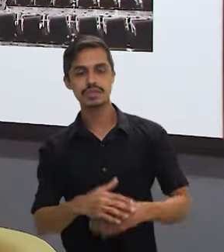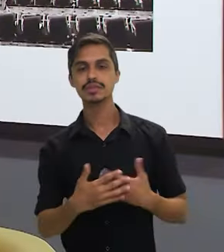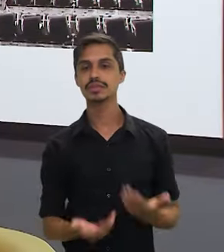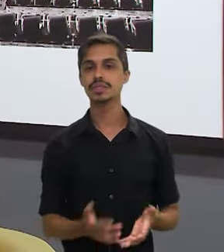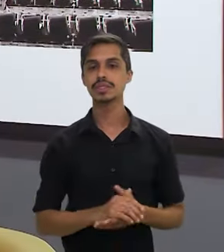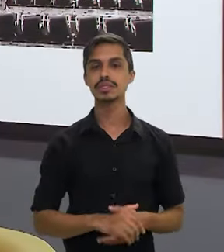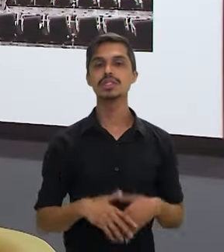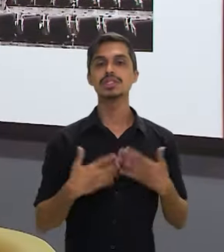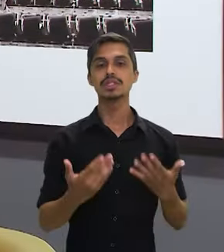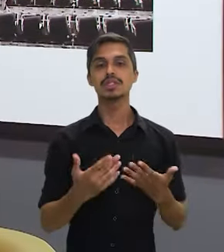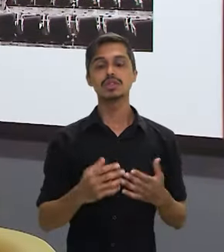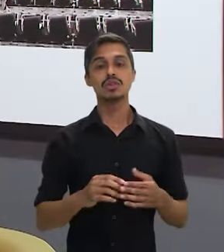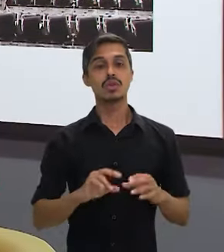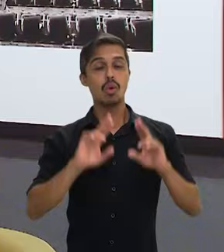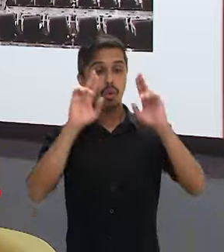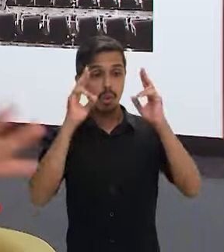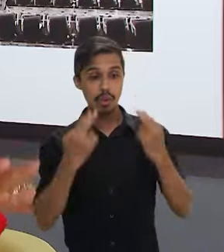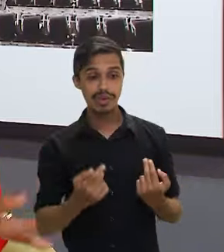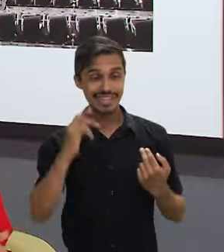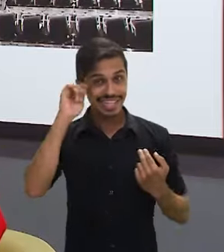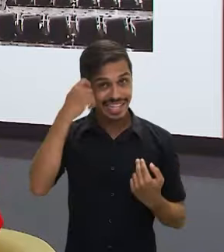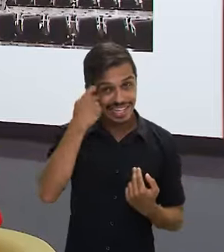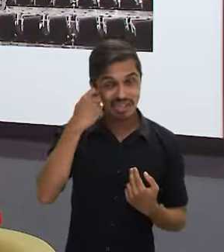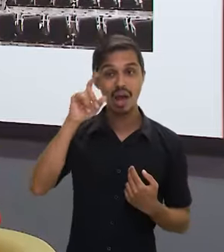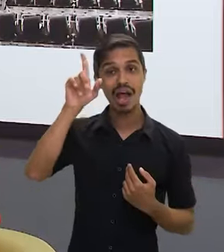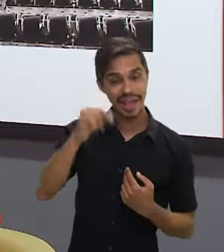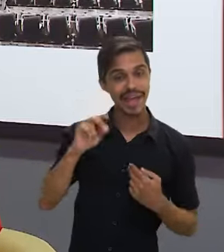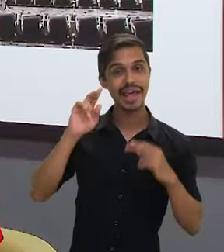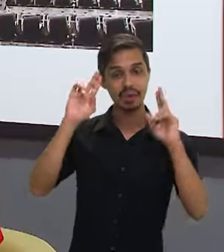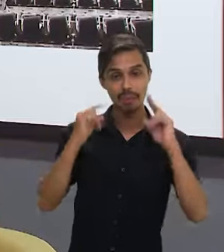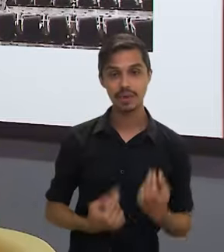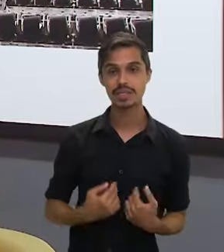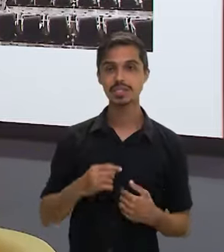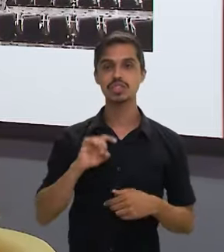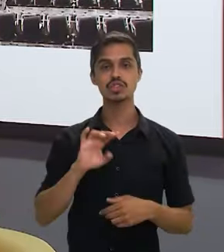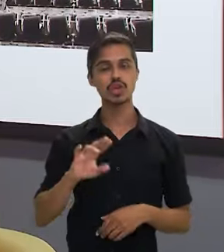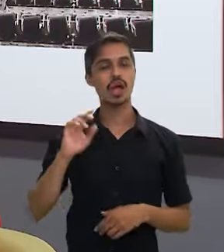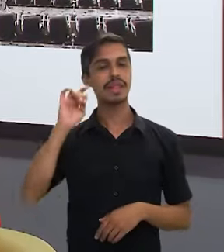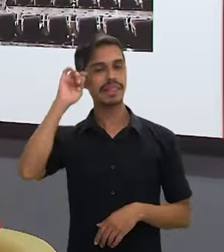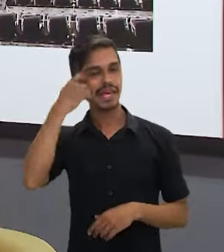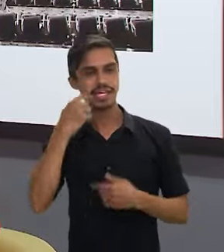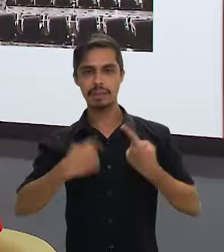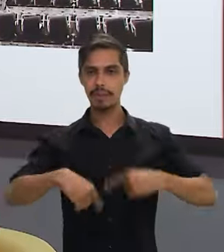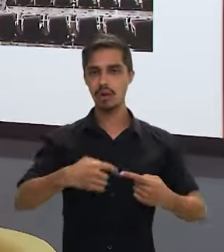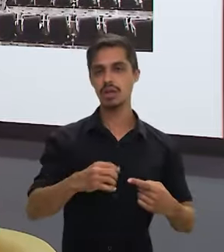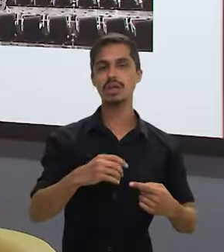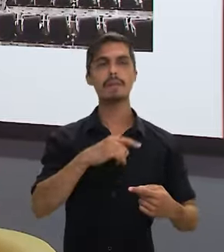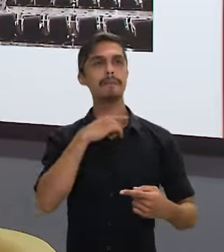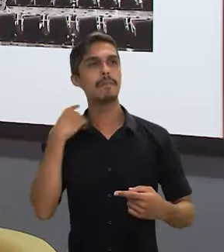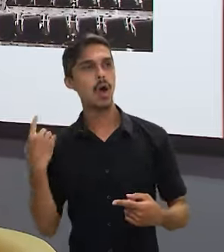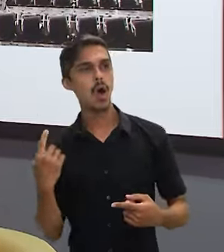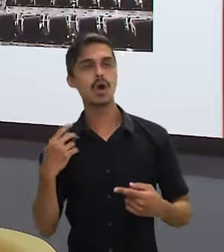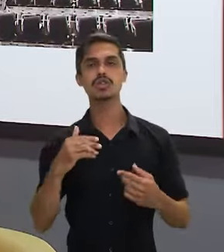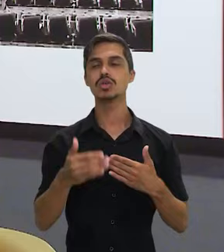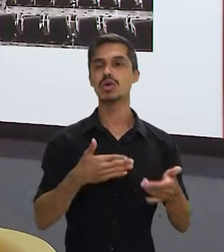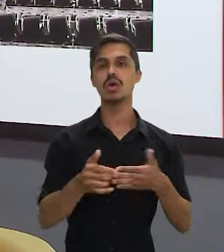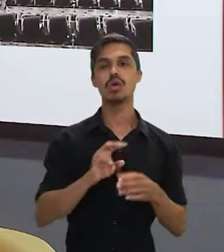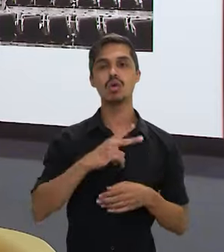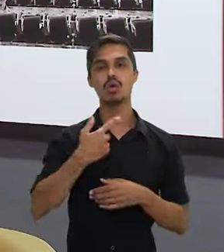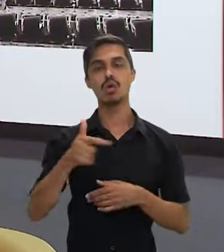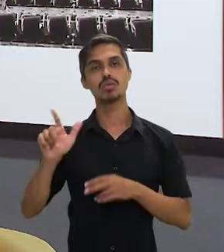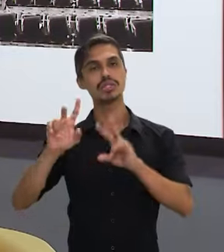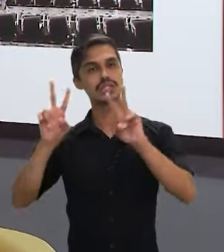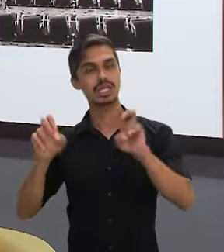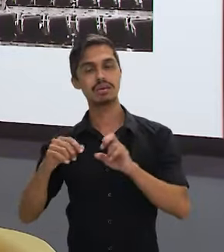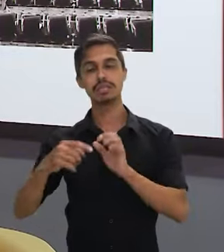humanizar pessoas negras, não falar somente de pessoas negras como necropolítica, falar de morte, eu falar de qualquer outra